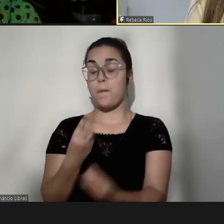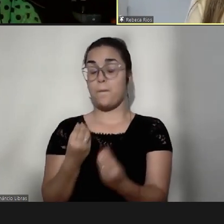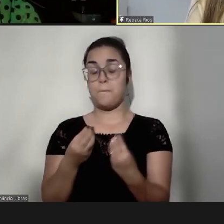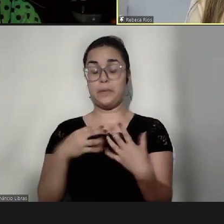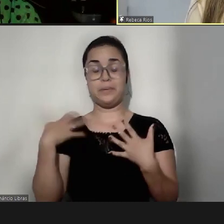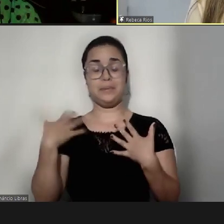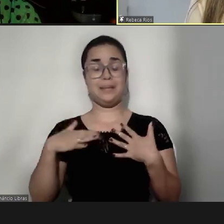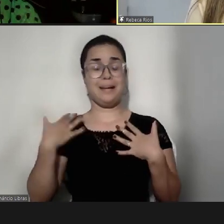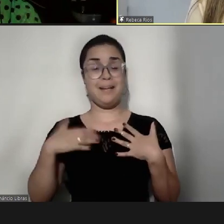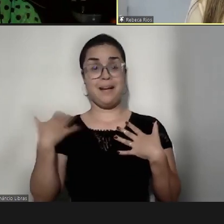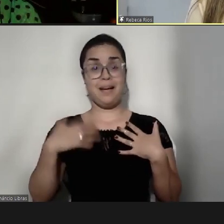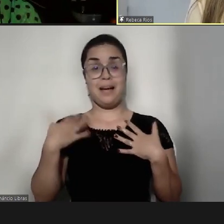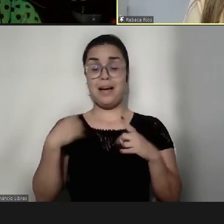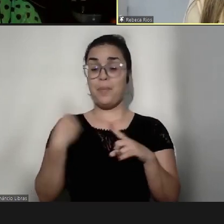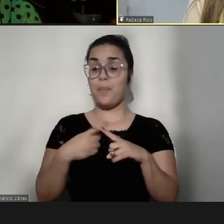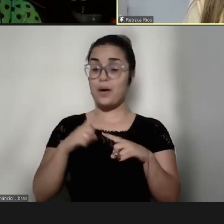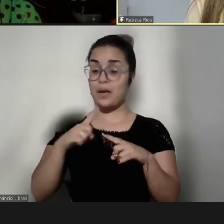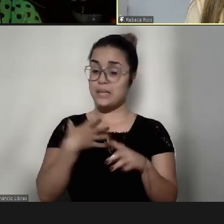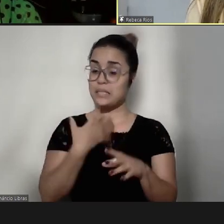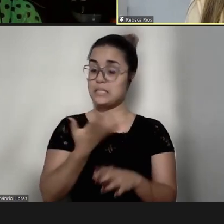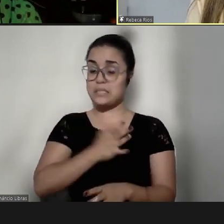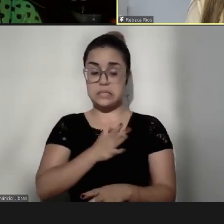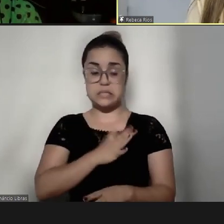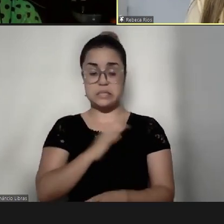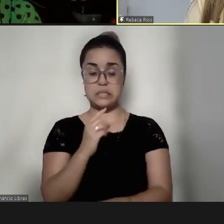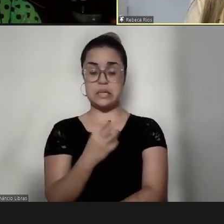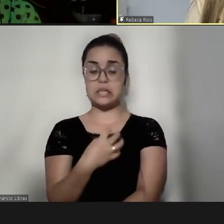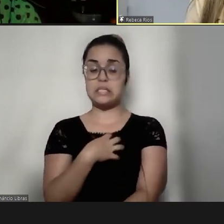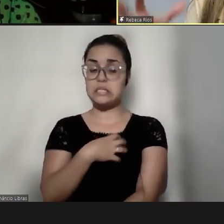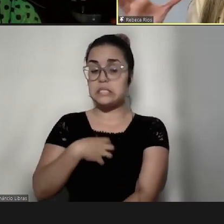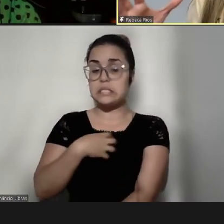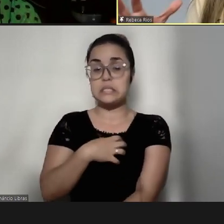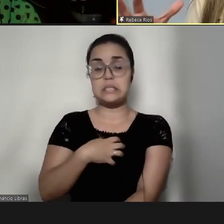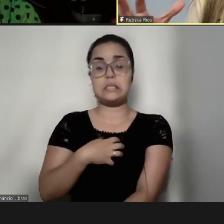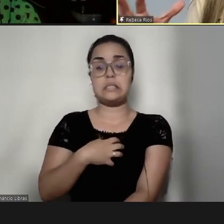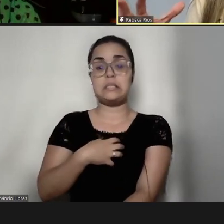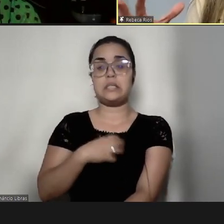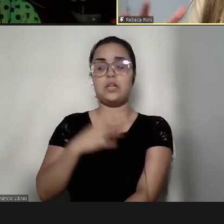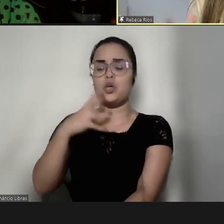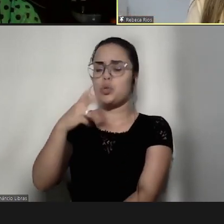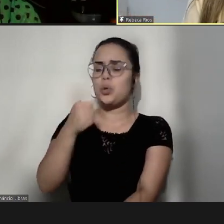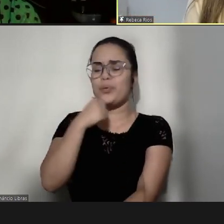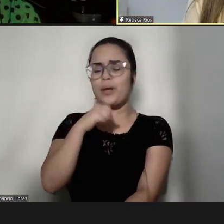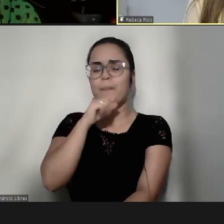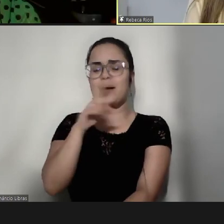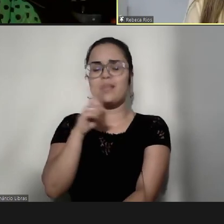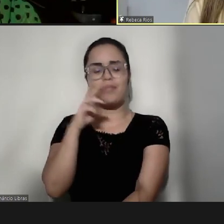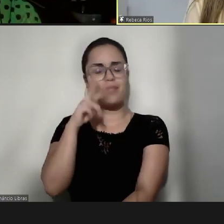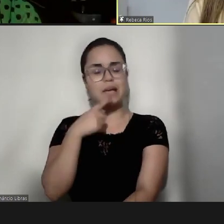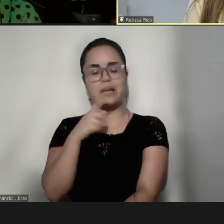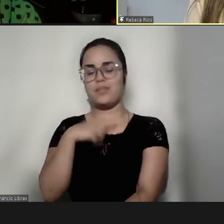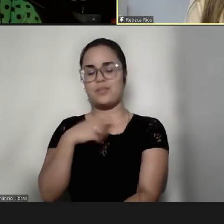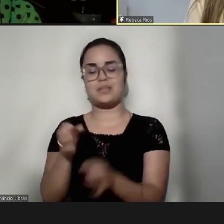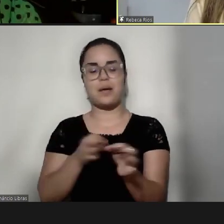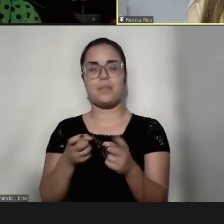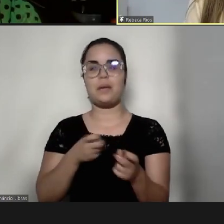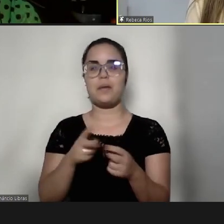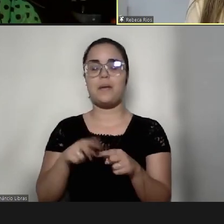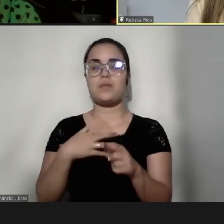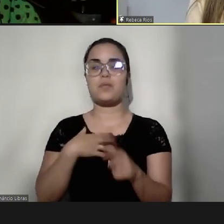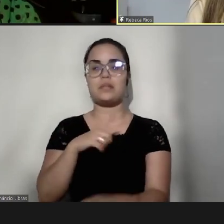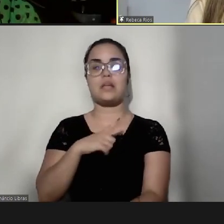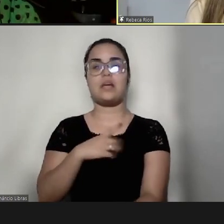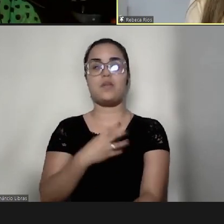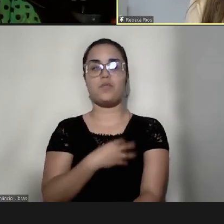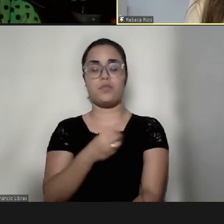isso, porque você não se sente, sei que toda mãe tem aquela sensação que não está preparada, né, mas quando você tem um filho deficiente, você